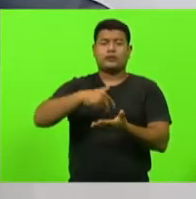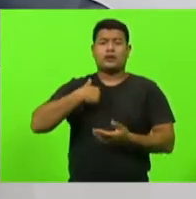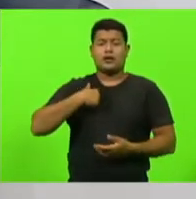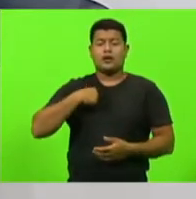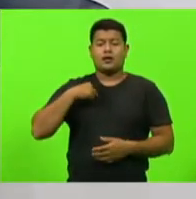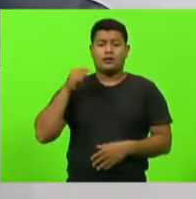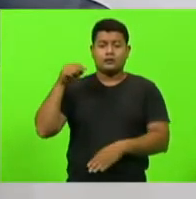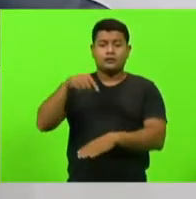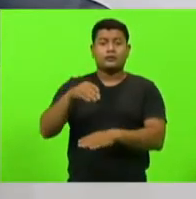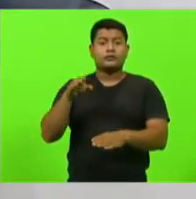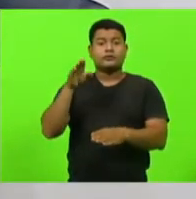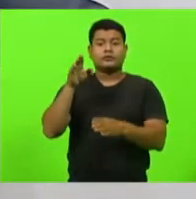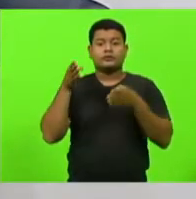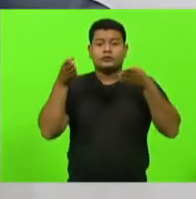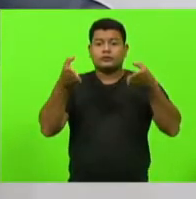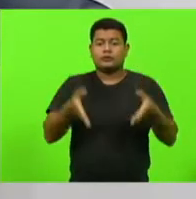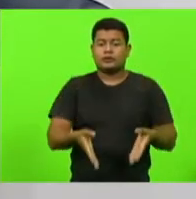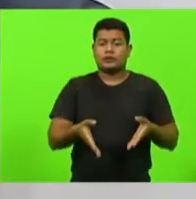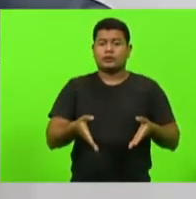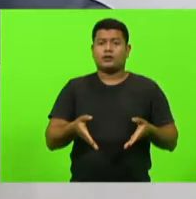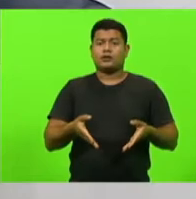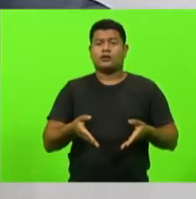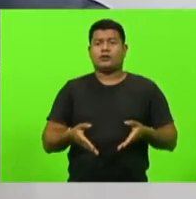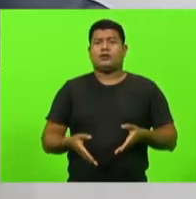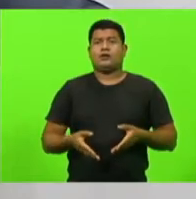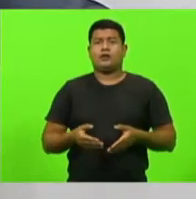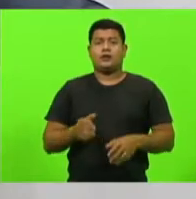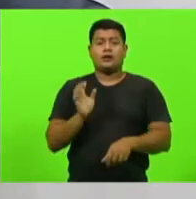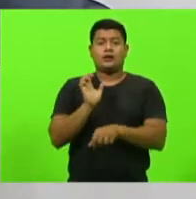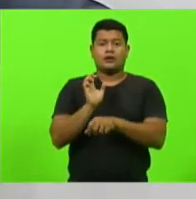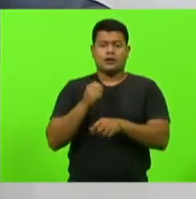casa para quebrar o establishment, ninguém entendeu isso ainda.